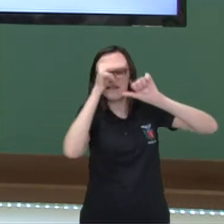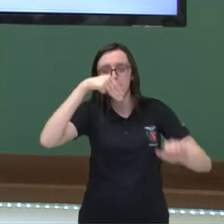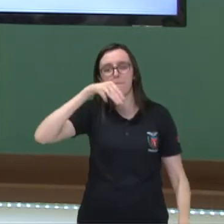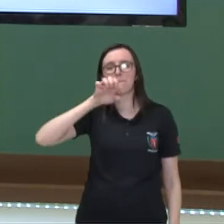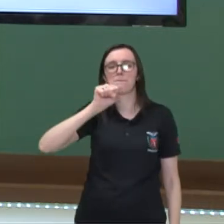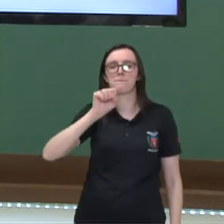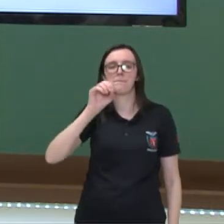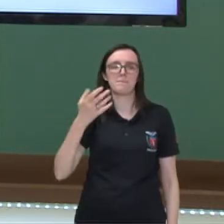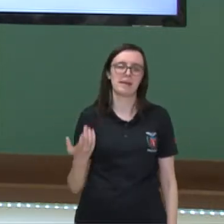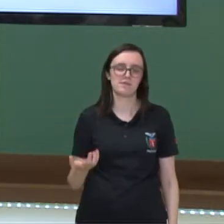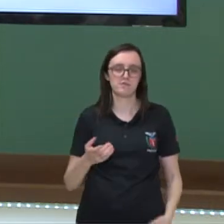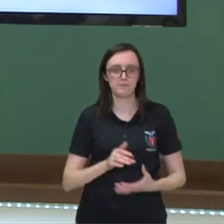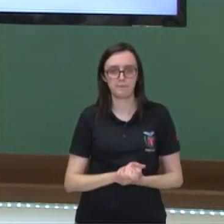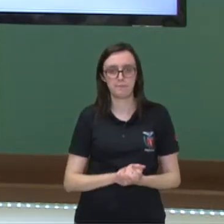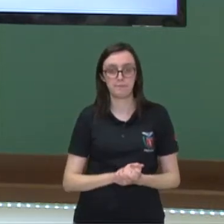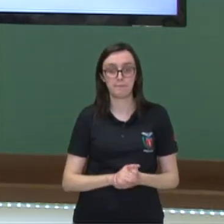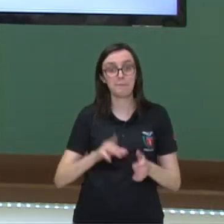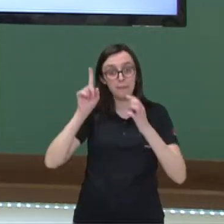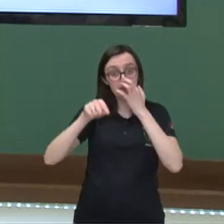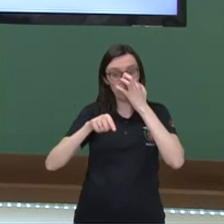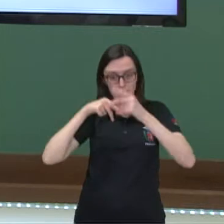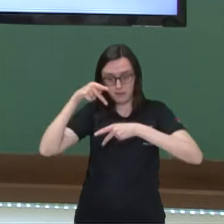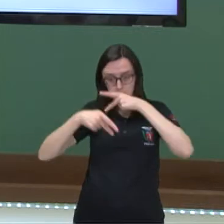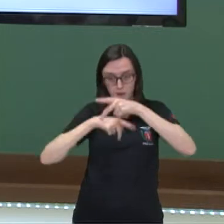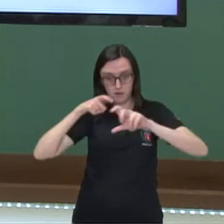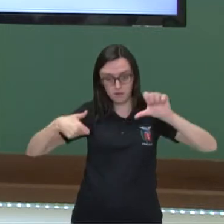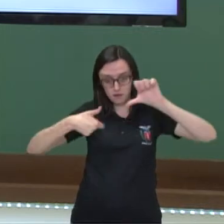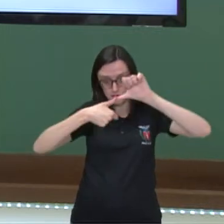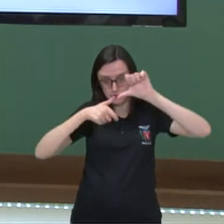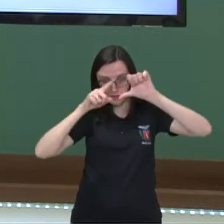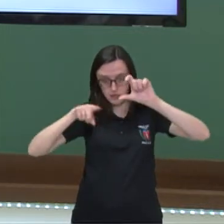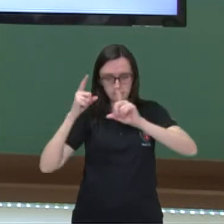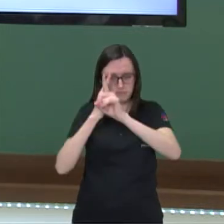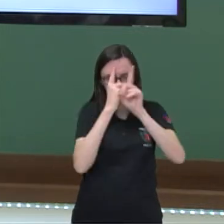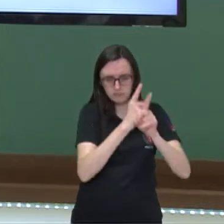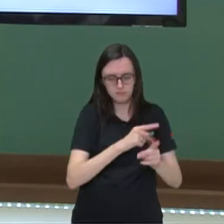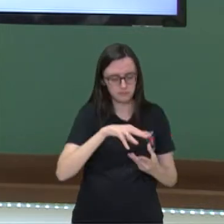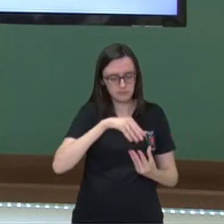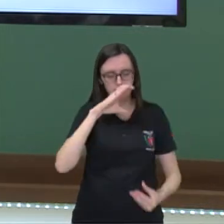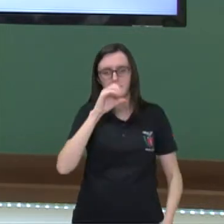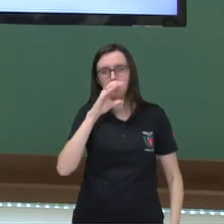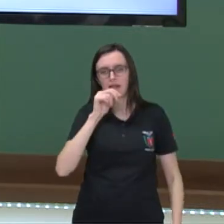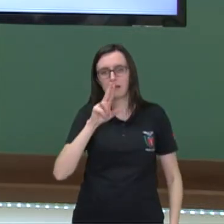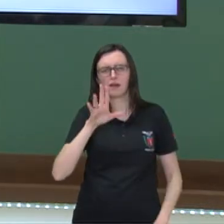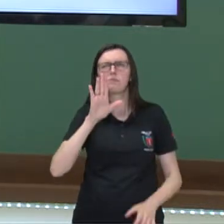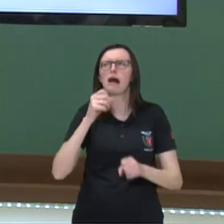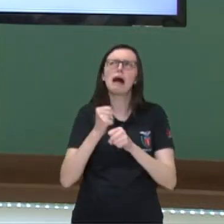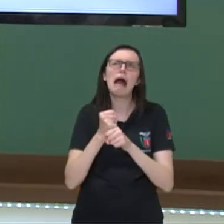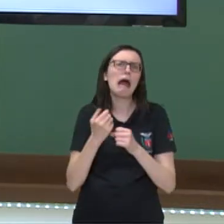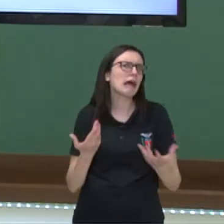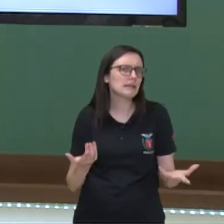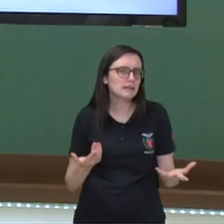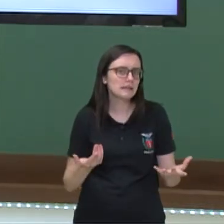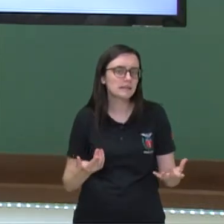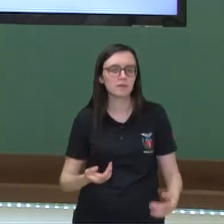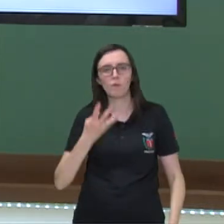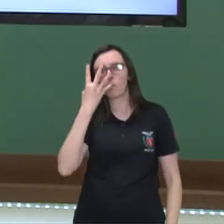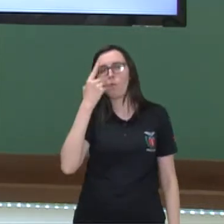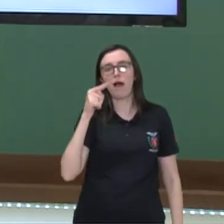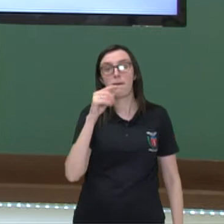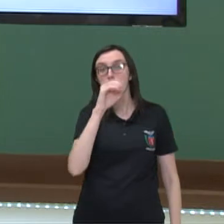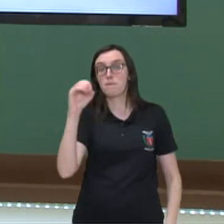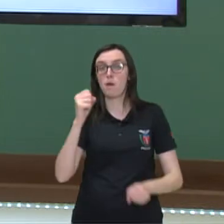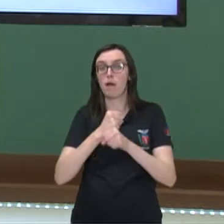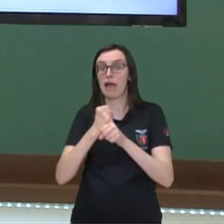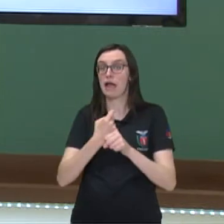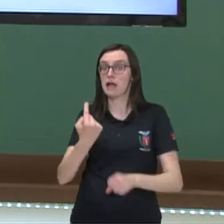faixa aqui. Foram esses povos que descobriram o cacau, né? Há quantos anos, professora? Há 4 mil